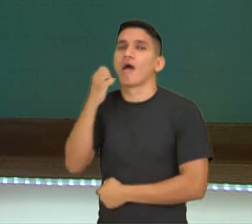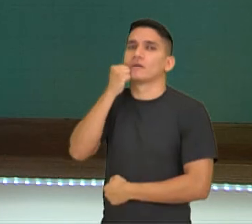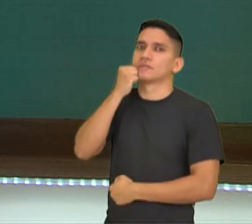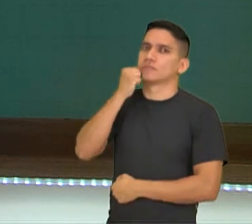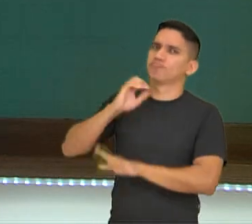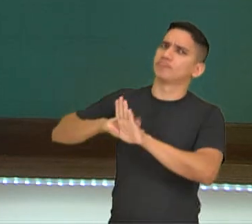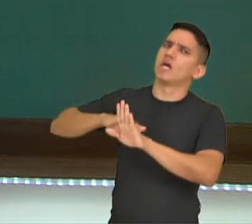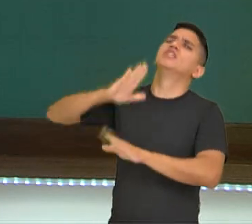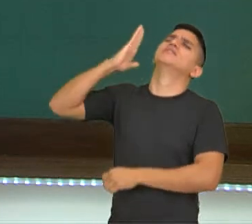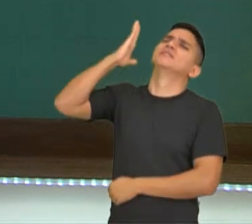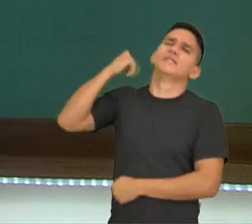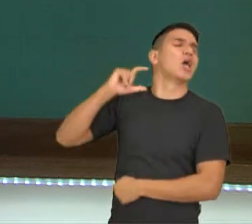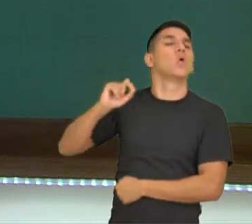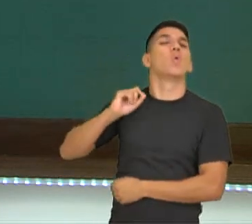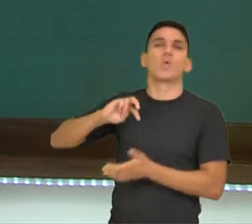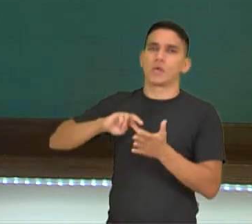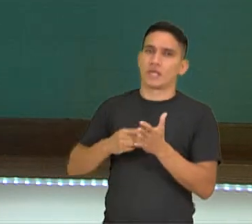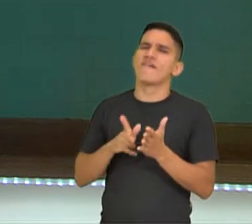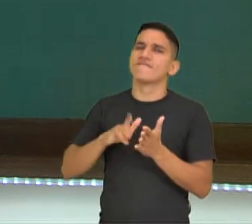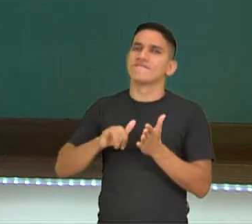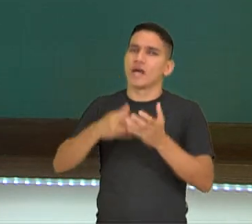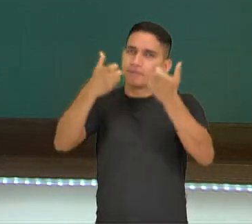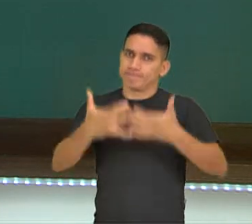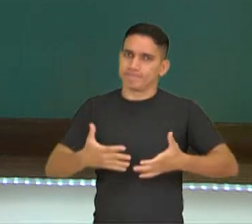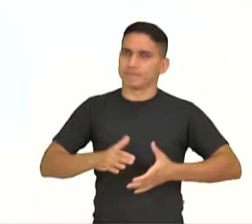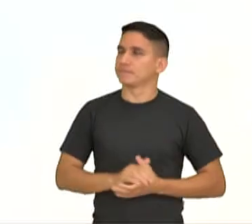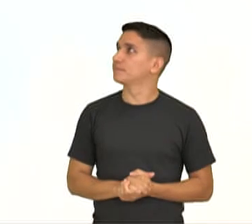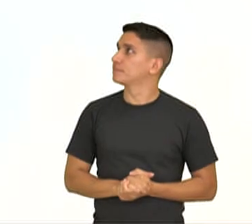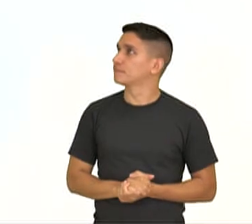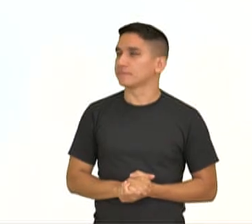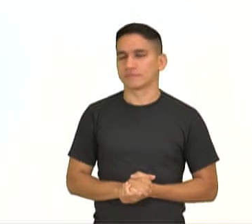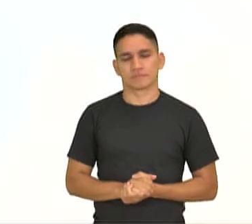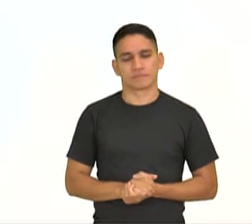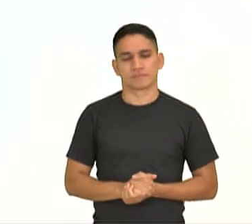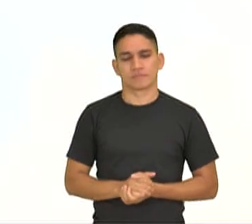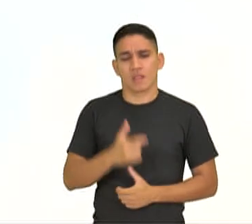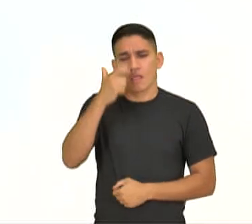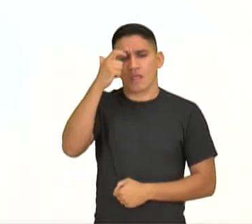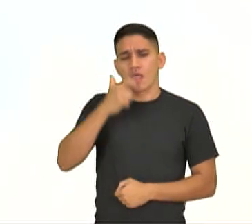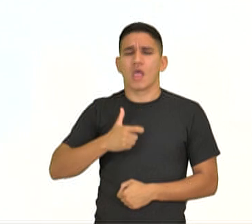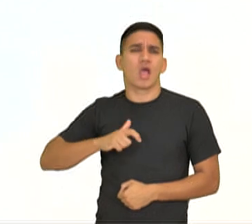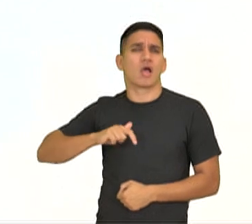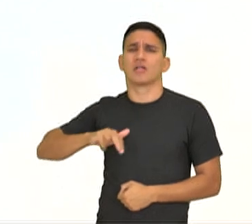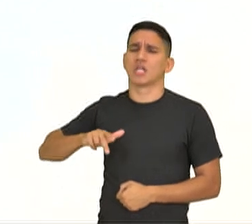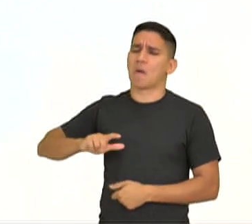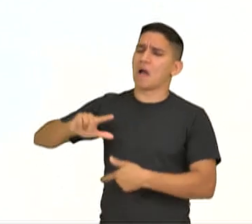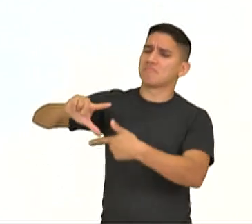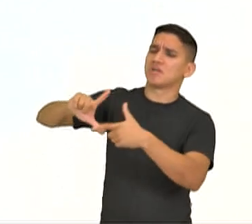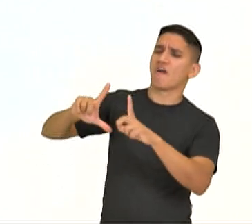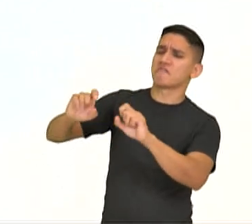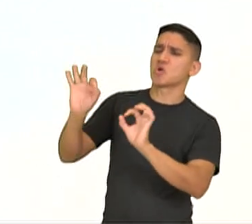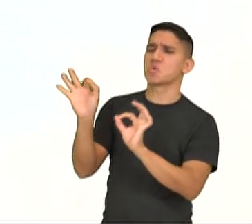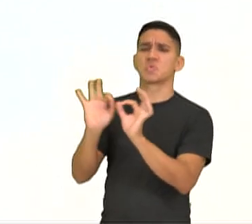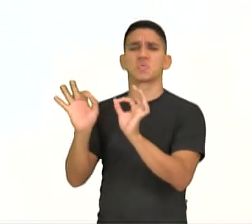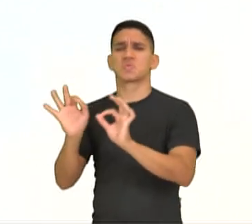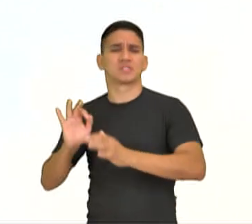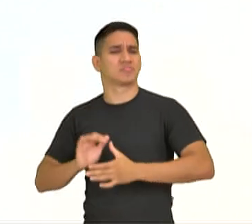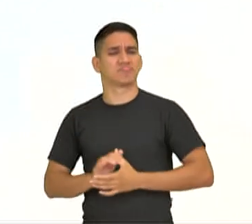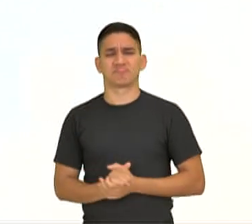nós já temos uma indicação do que vem por aí. Eu não estava no porta-retratos de ninguém.